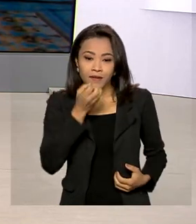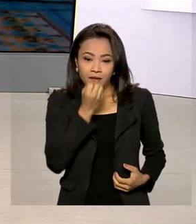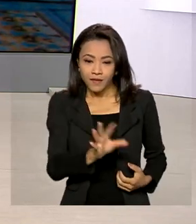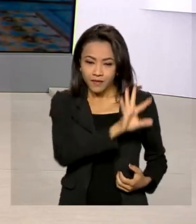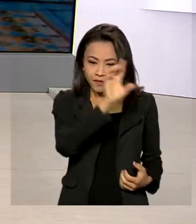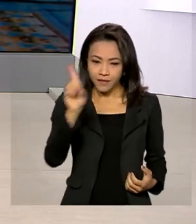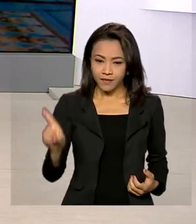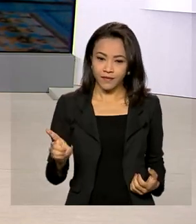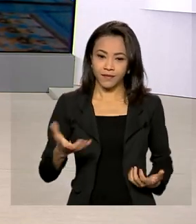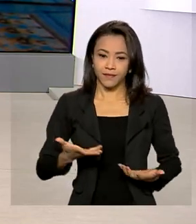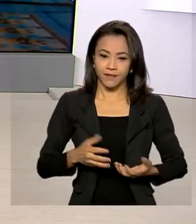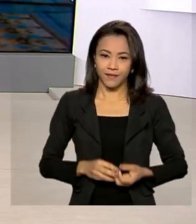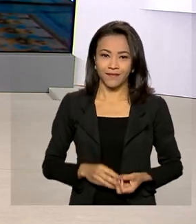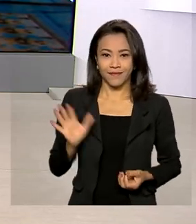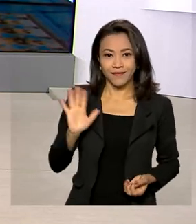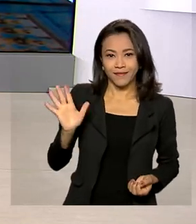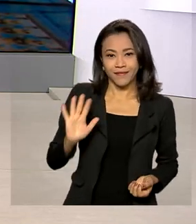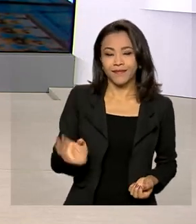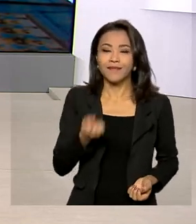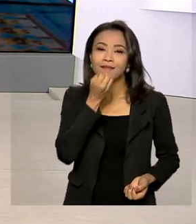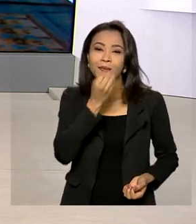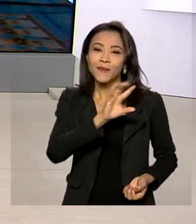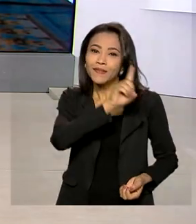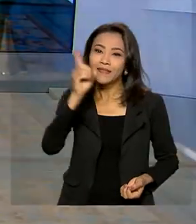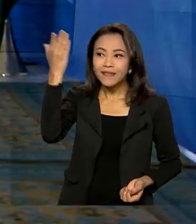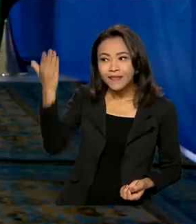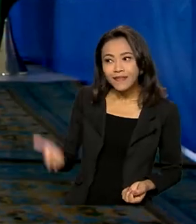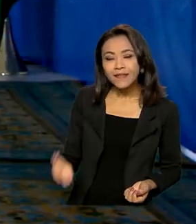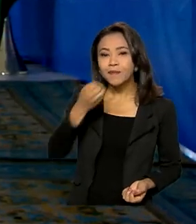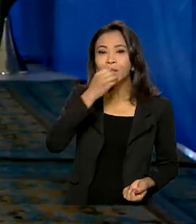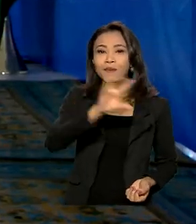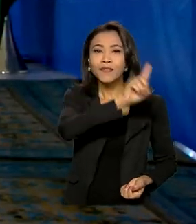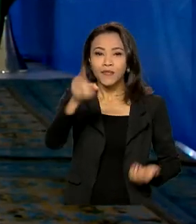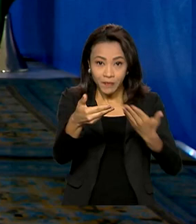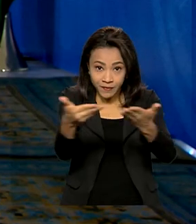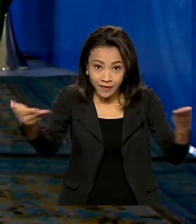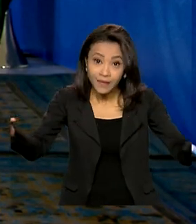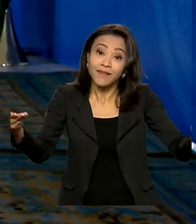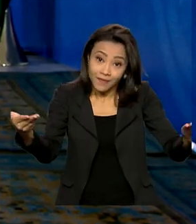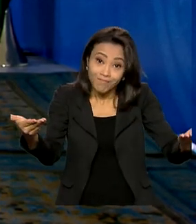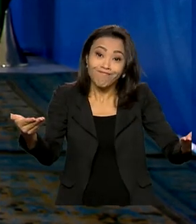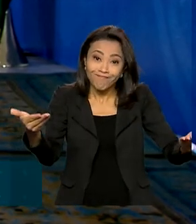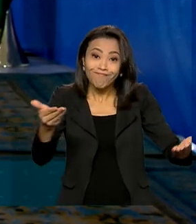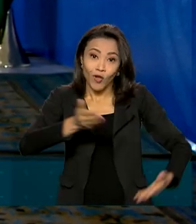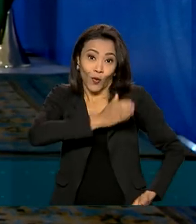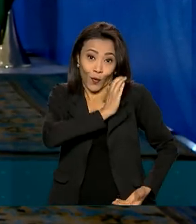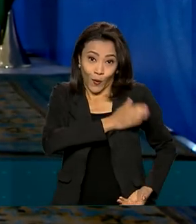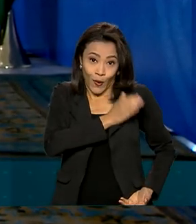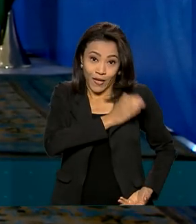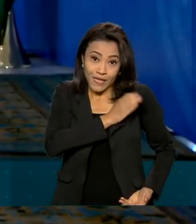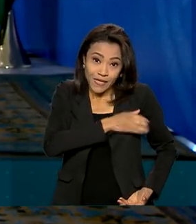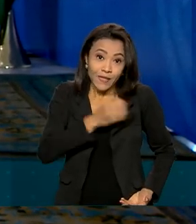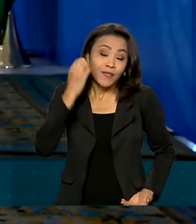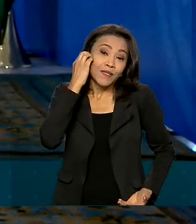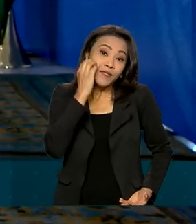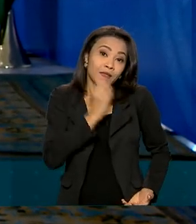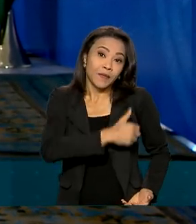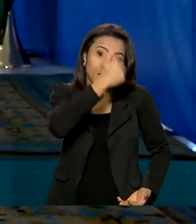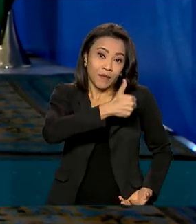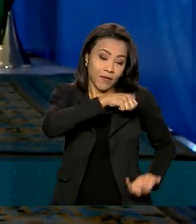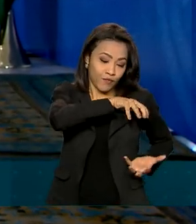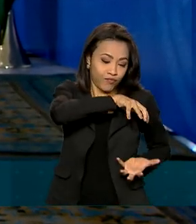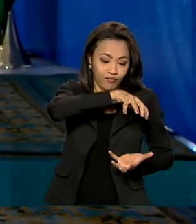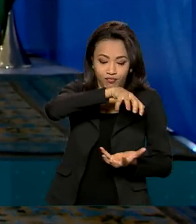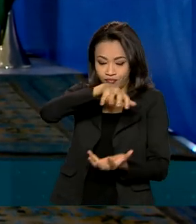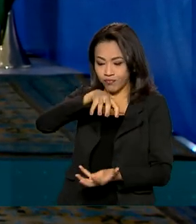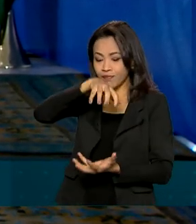Glauco. Oi, Mara. Bom dia para você e bom dia a todos. É isso mesmo, o coração de Dom Pedro I será conduzido